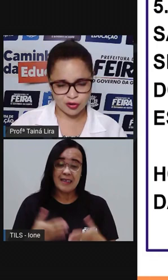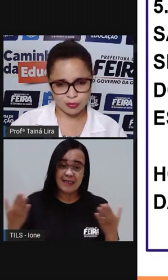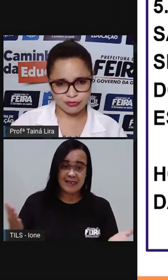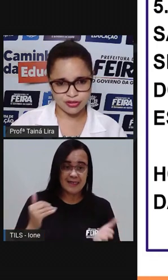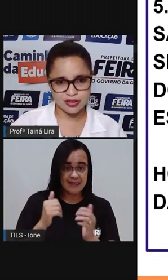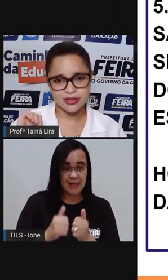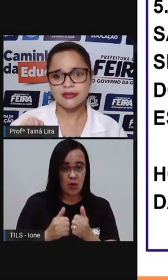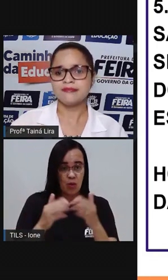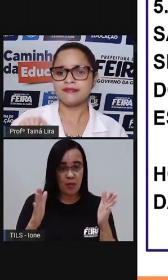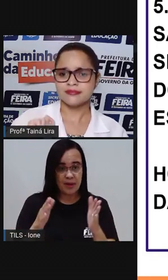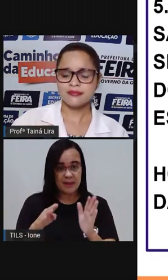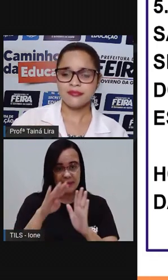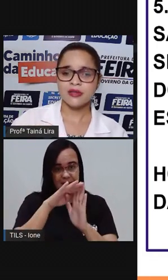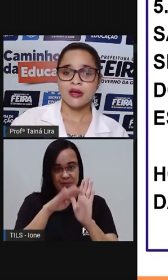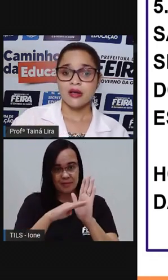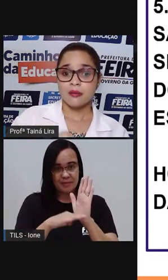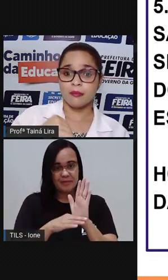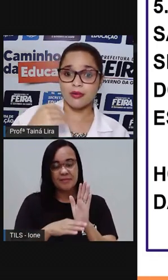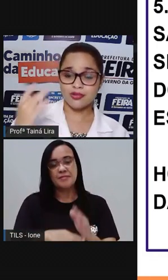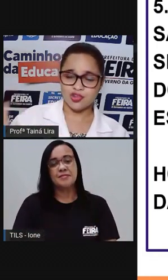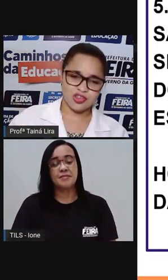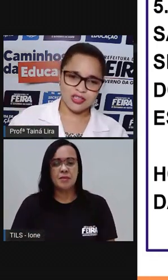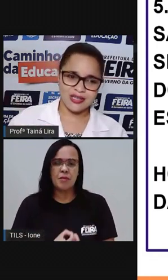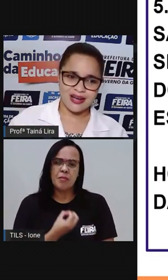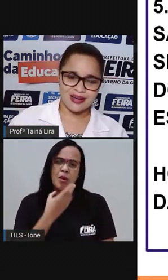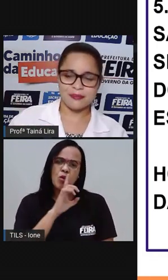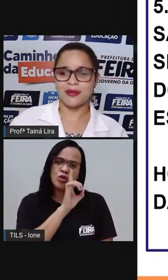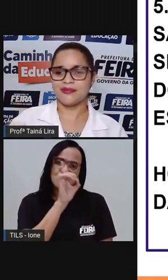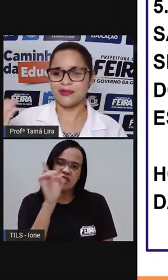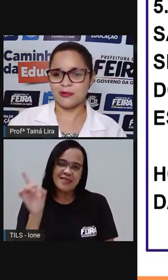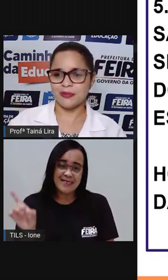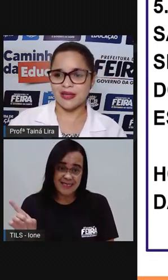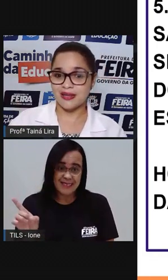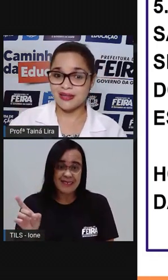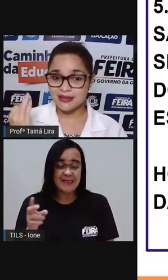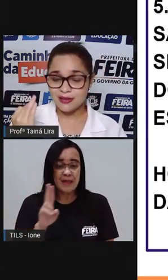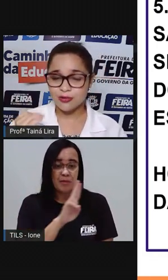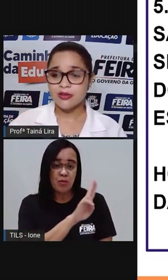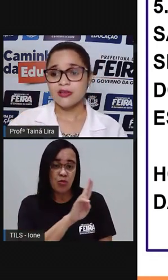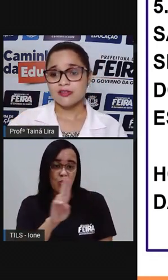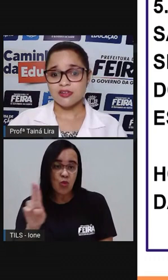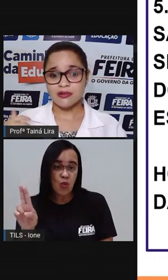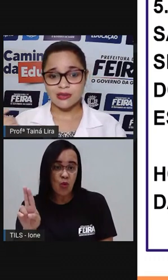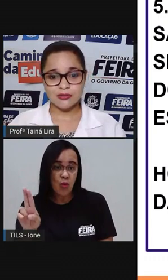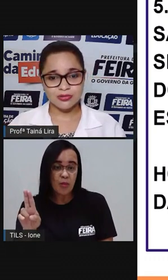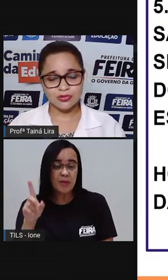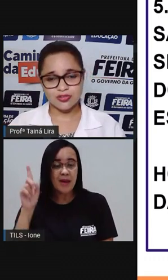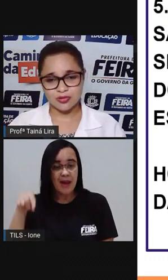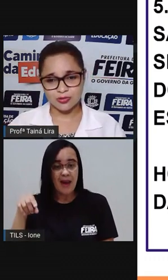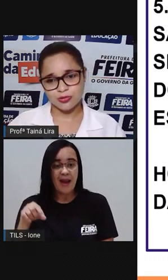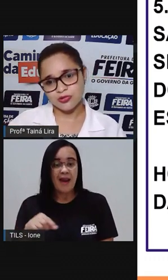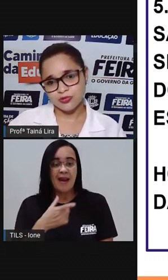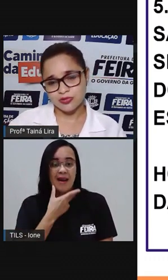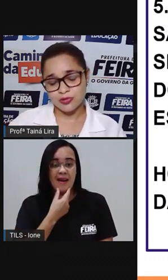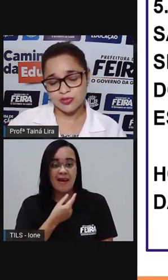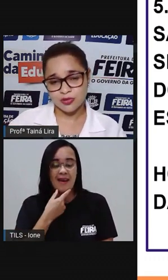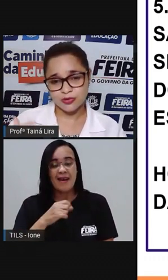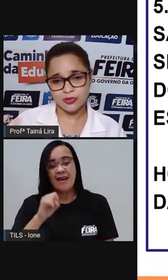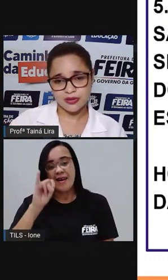Pra gente ver Como fica Bom dia dia Bom nome é Ítalo Sou aluno do segundo